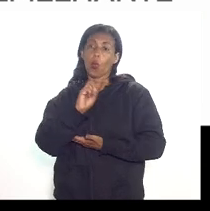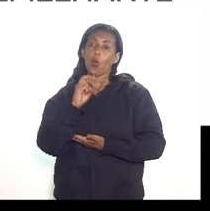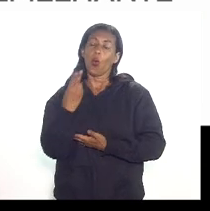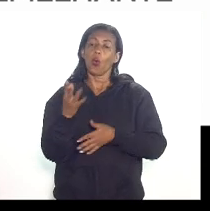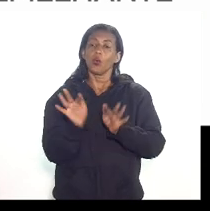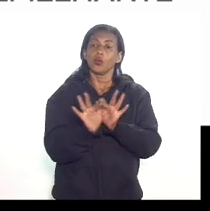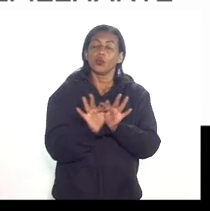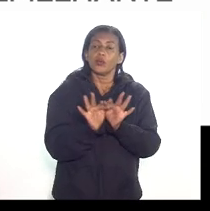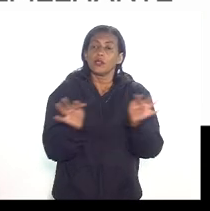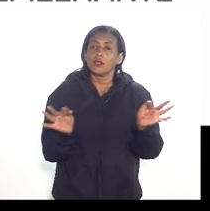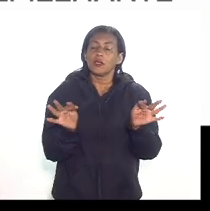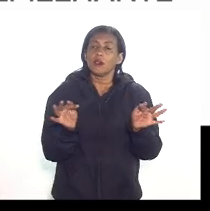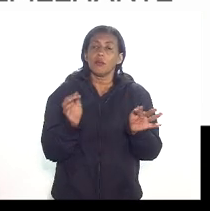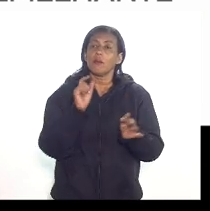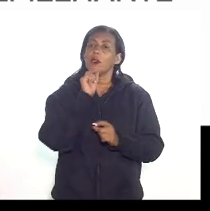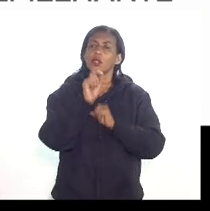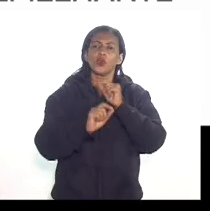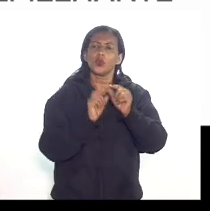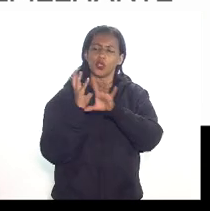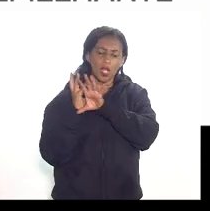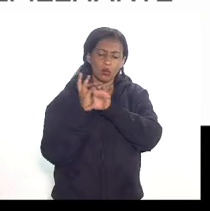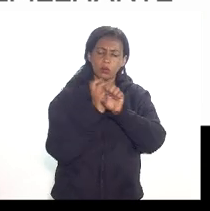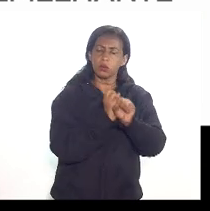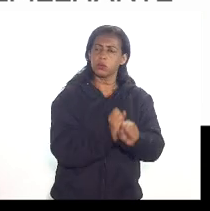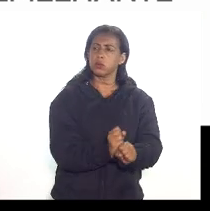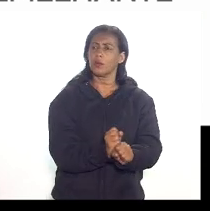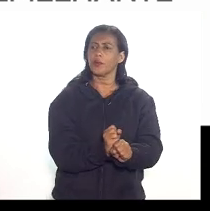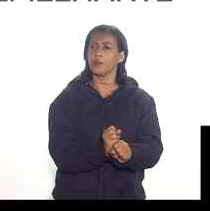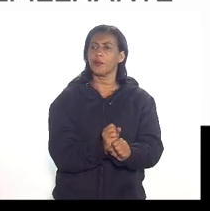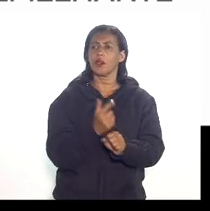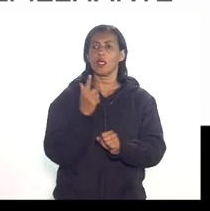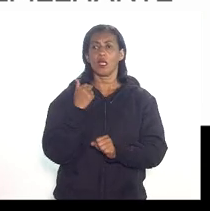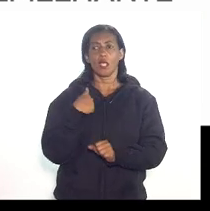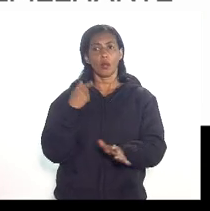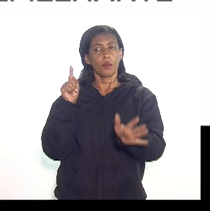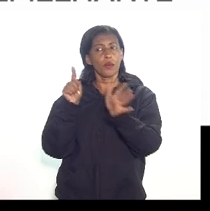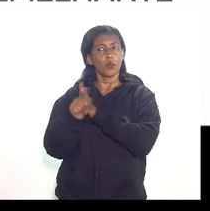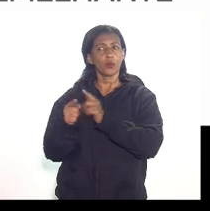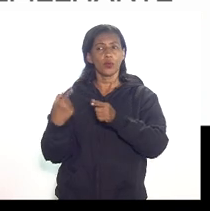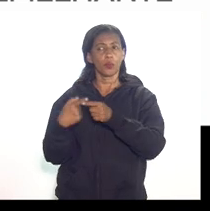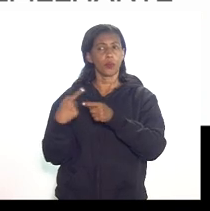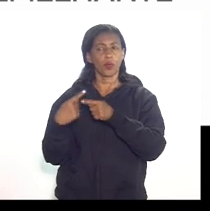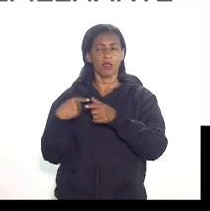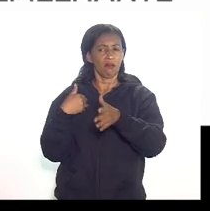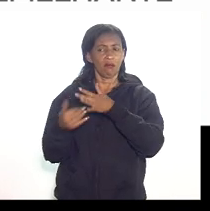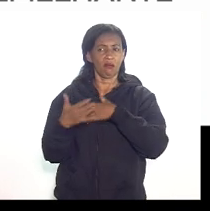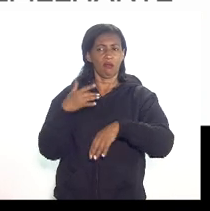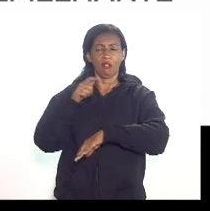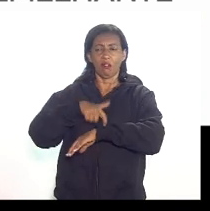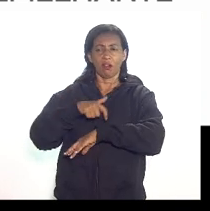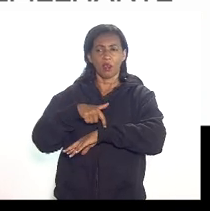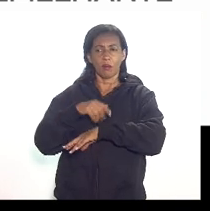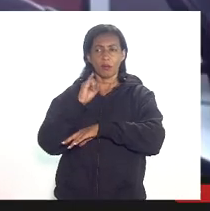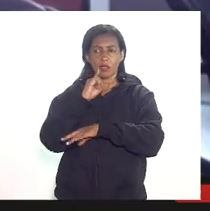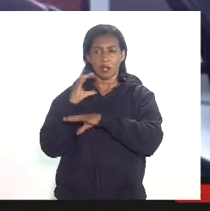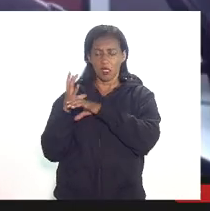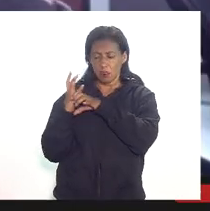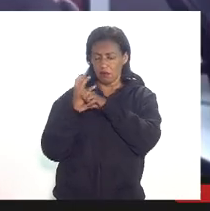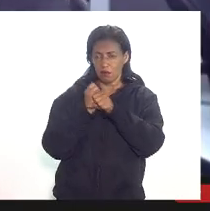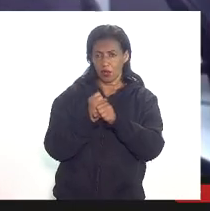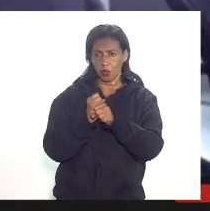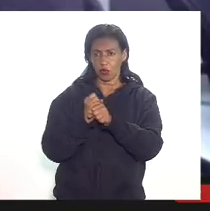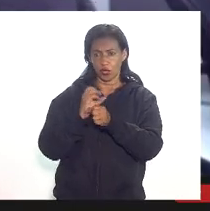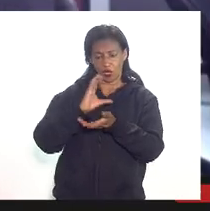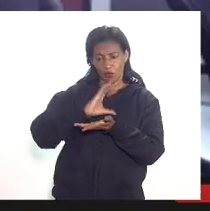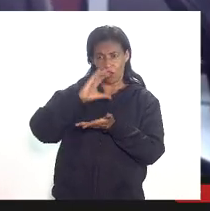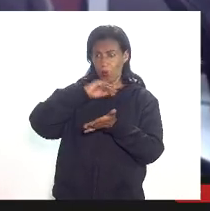de depreciação já contabilizado isso eu pergunto que pode ser a qualquer momento se a qualquer momento esse custo ele já estava em valor cheio